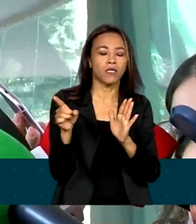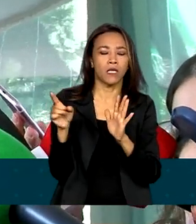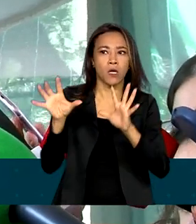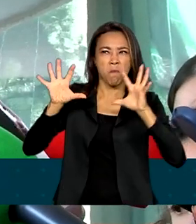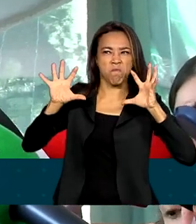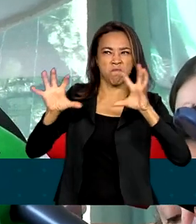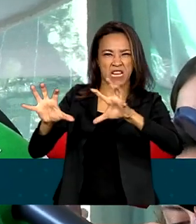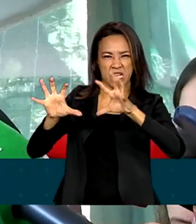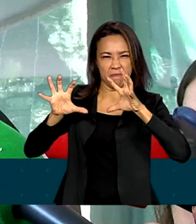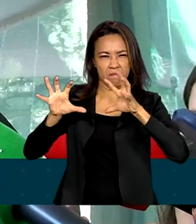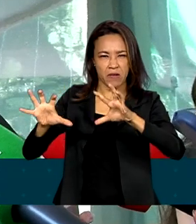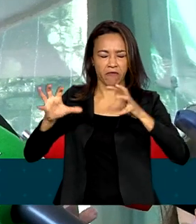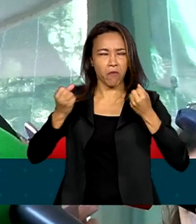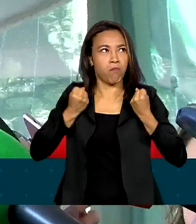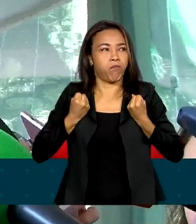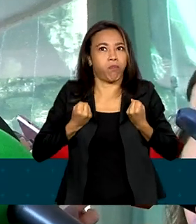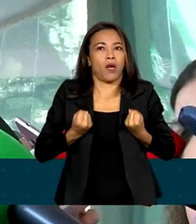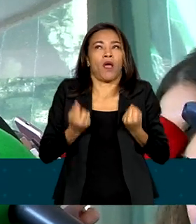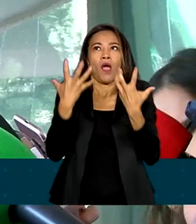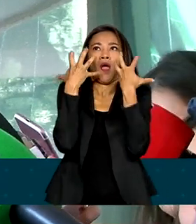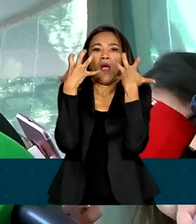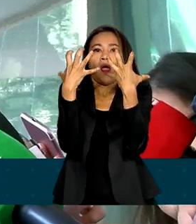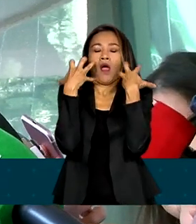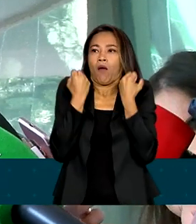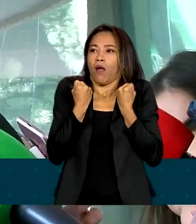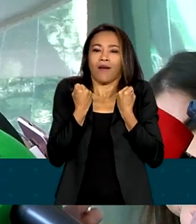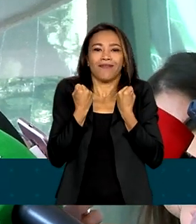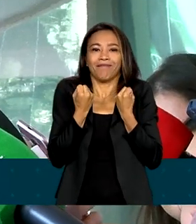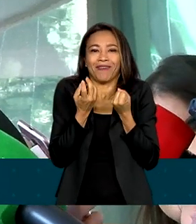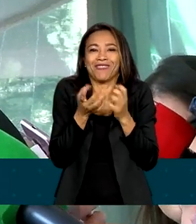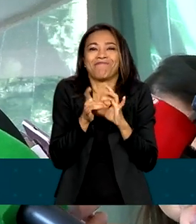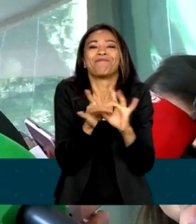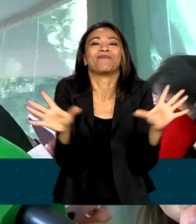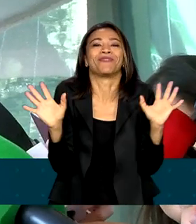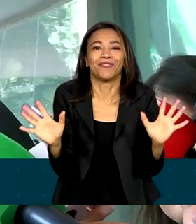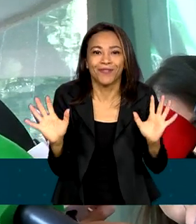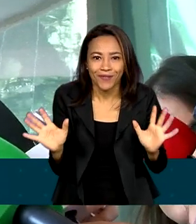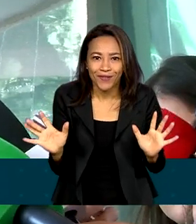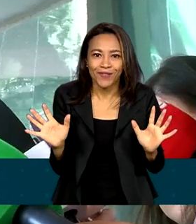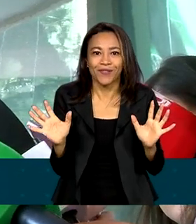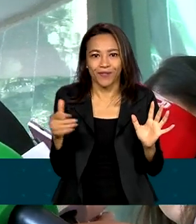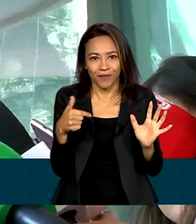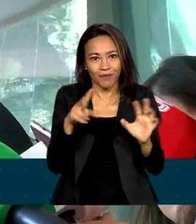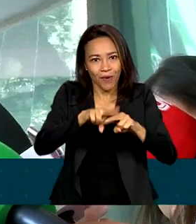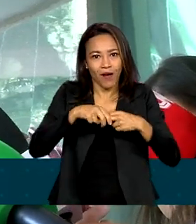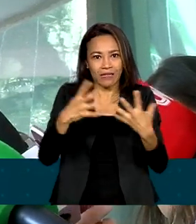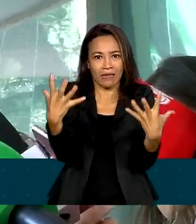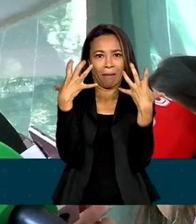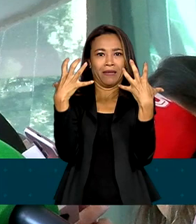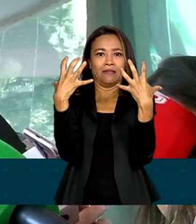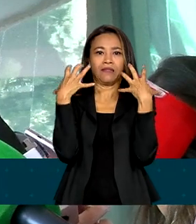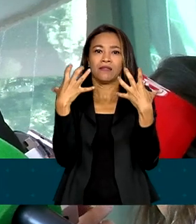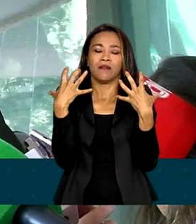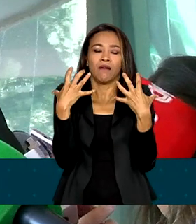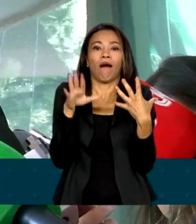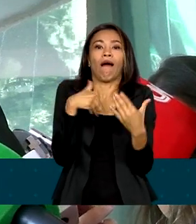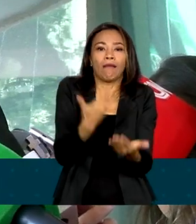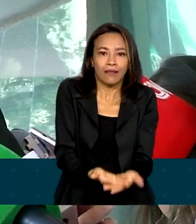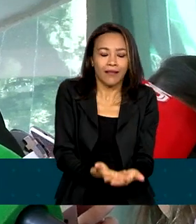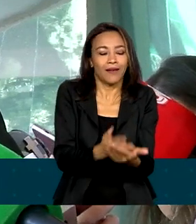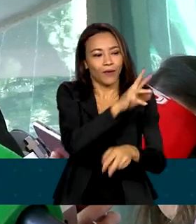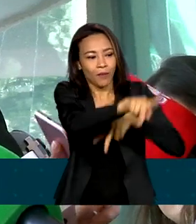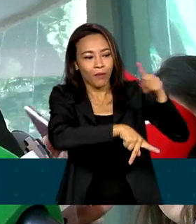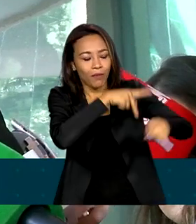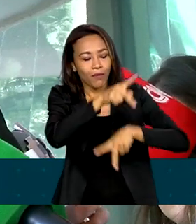pressão enorme sobre eles e não se deixaram levar por essa pressão até que a população